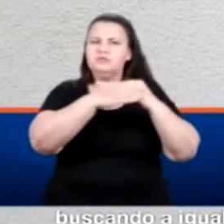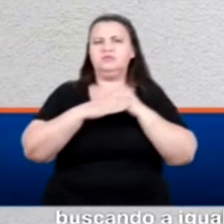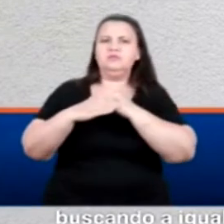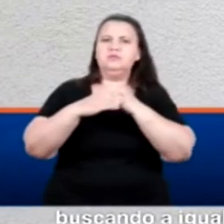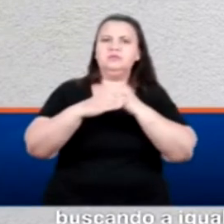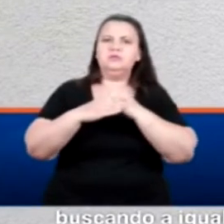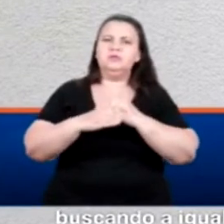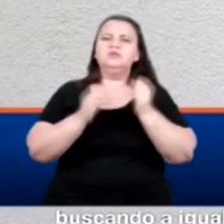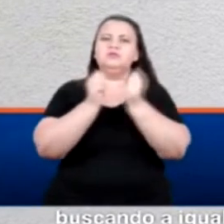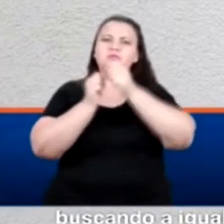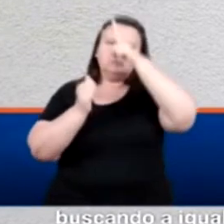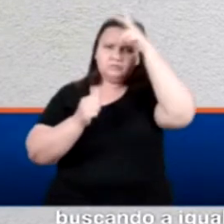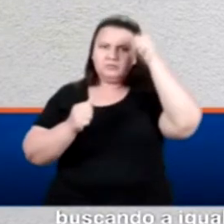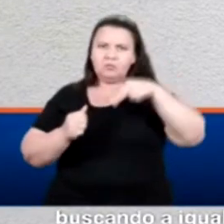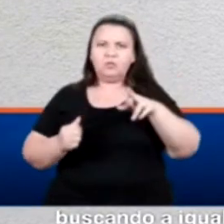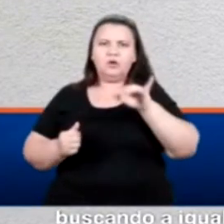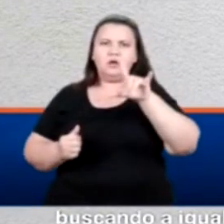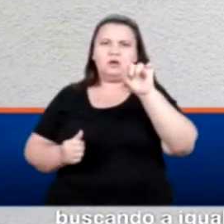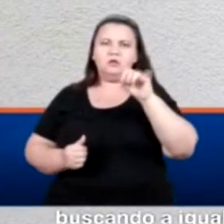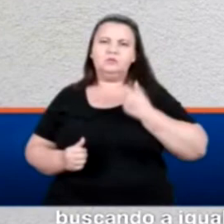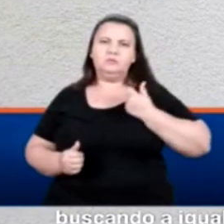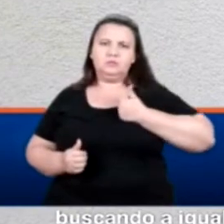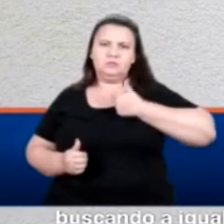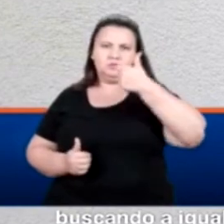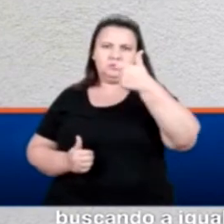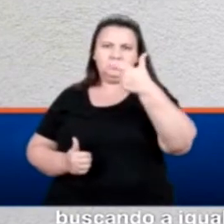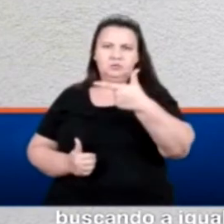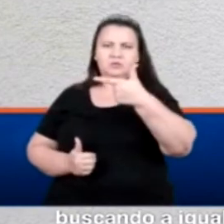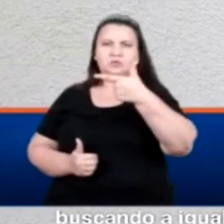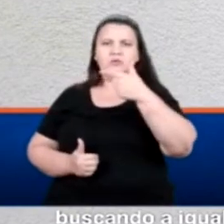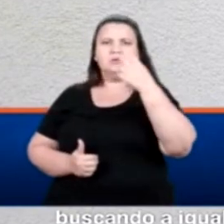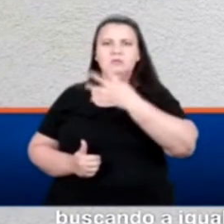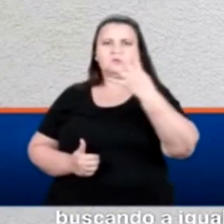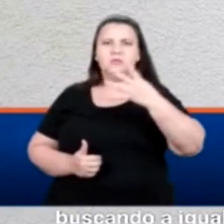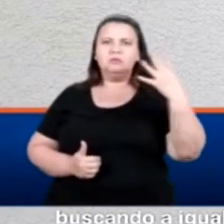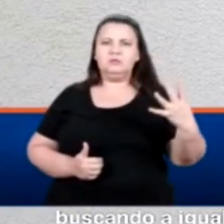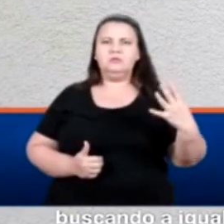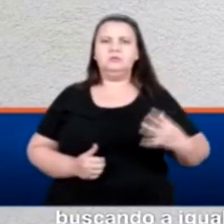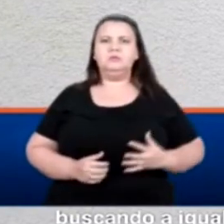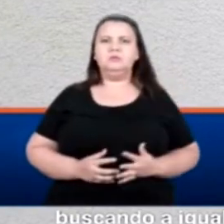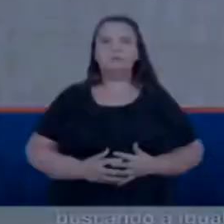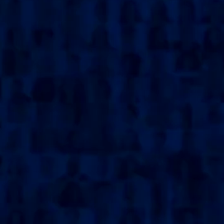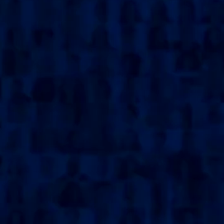direitos sociais. Com Murilo Félix Prefeito, meu número é 12444.